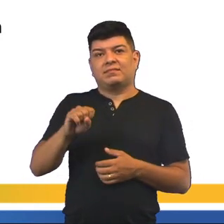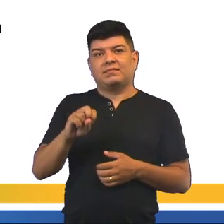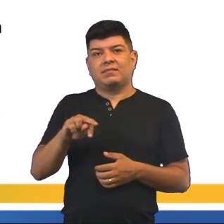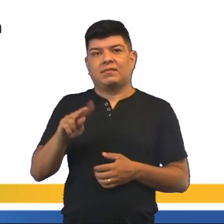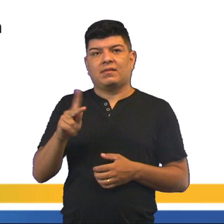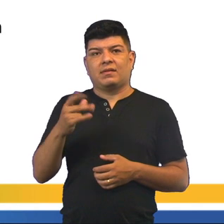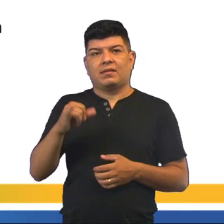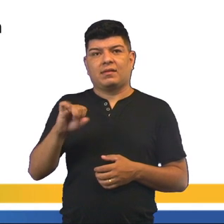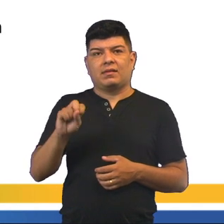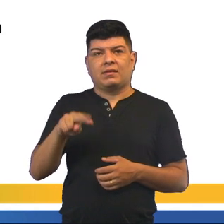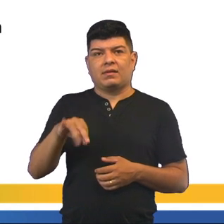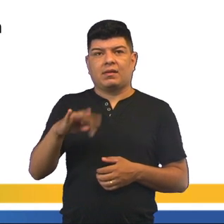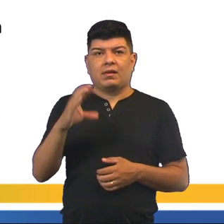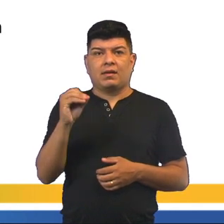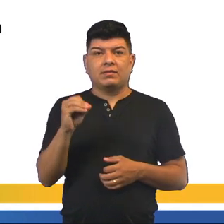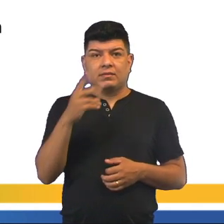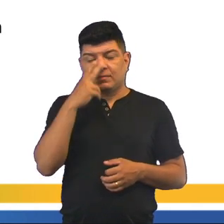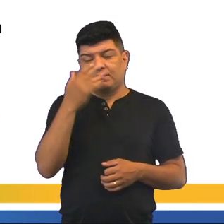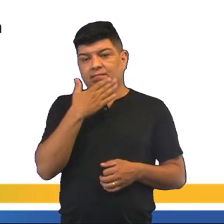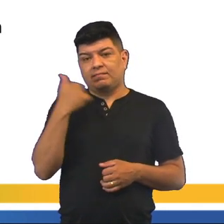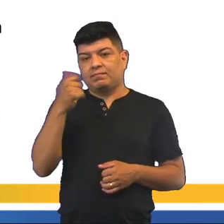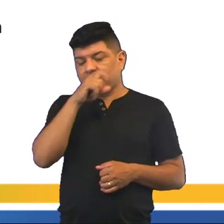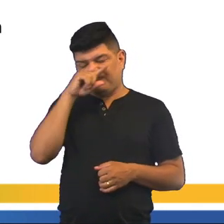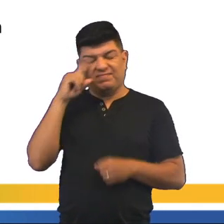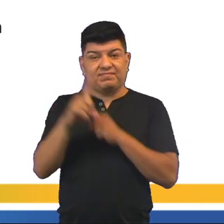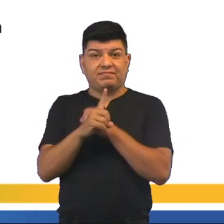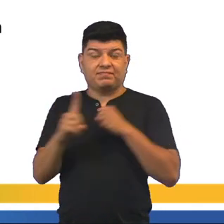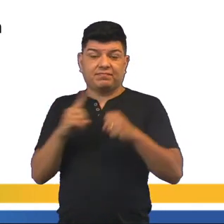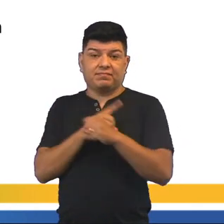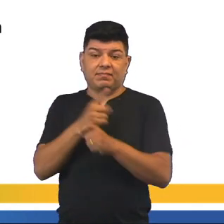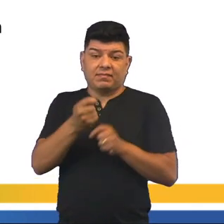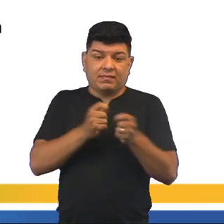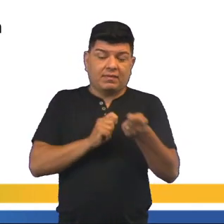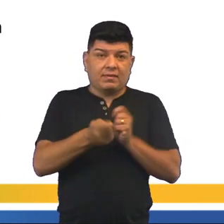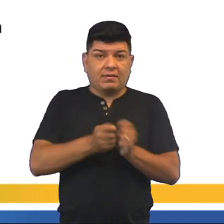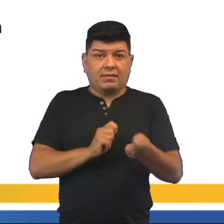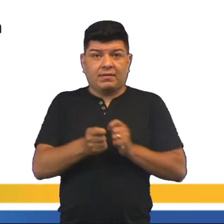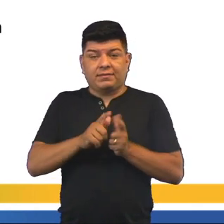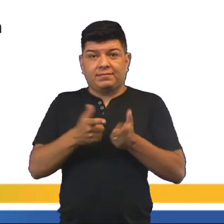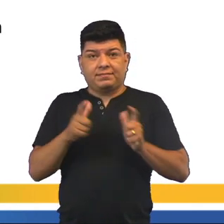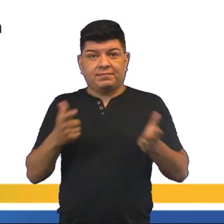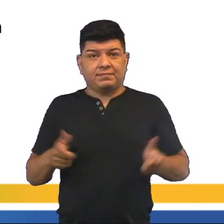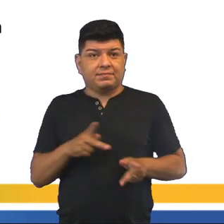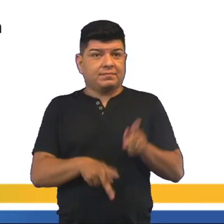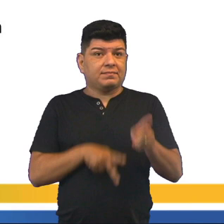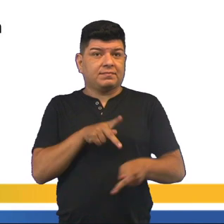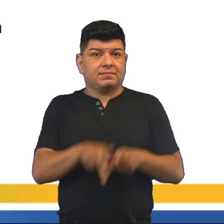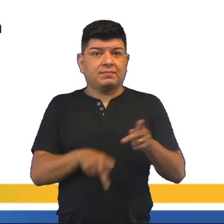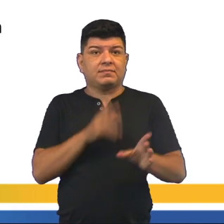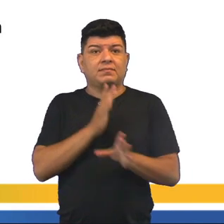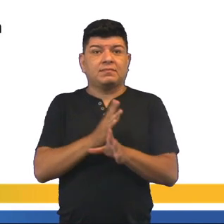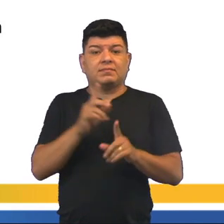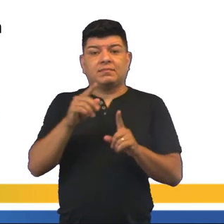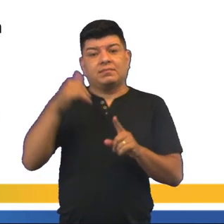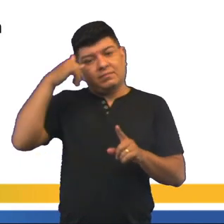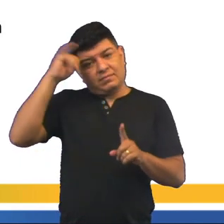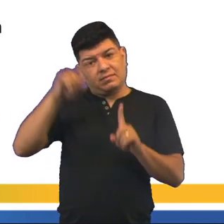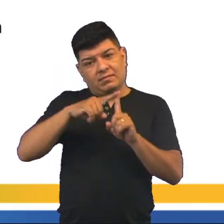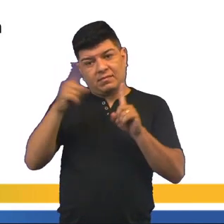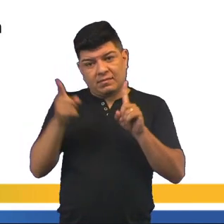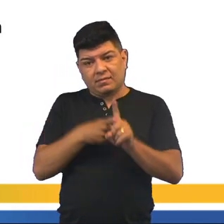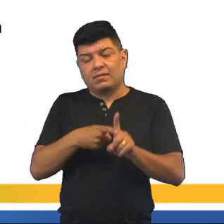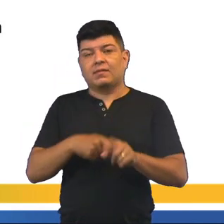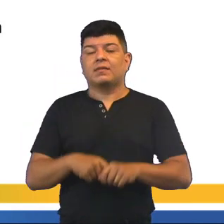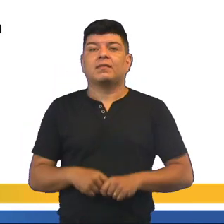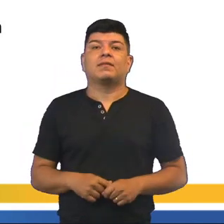neomalthusianismo, por defender que as melhorias sociais manifestam-se a partir do controle do crescimento populacional por meio de métodos